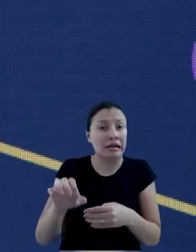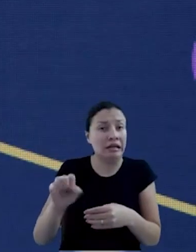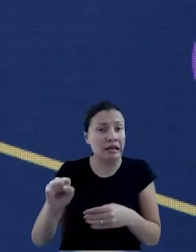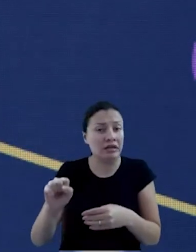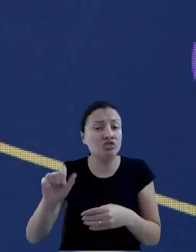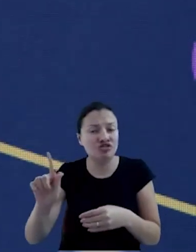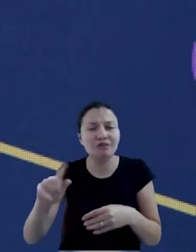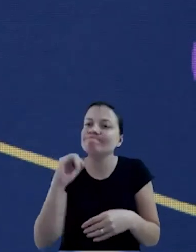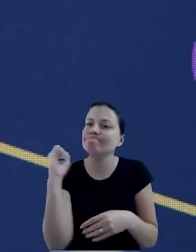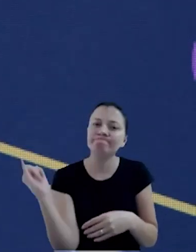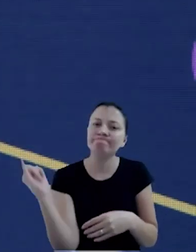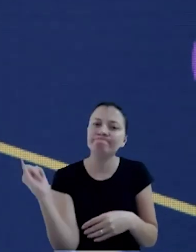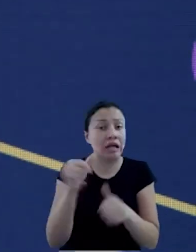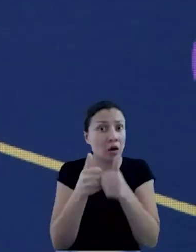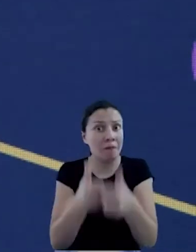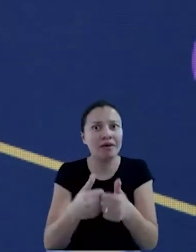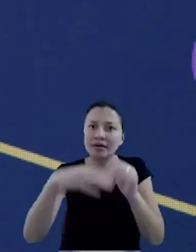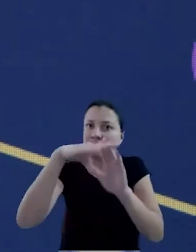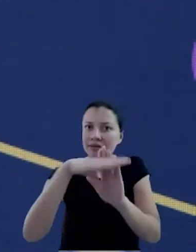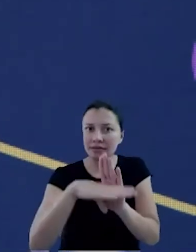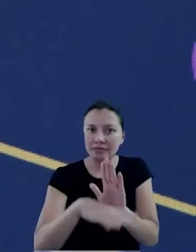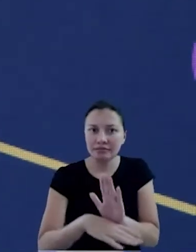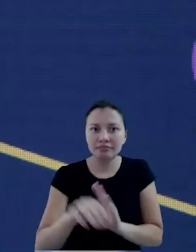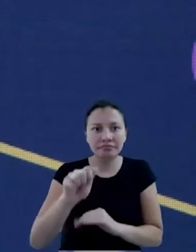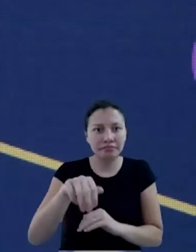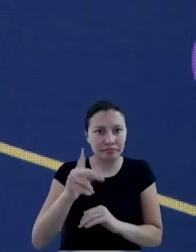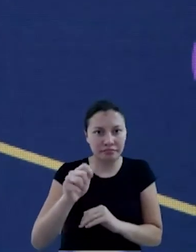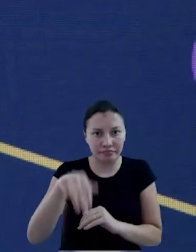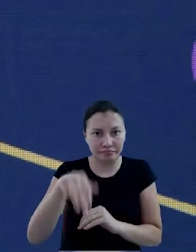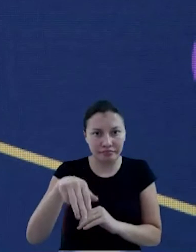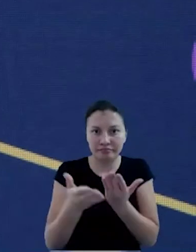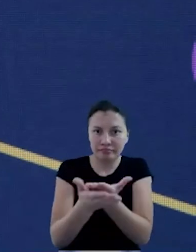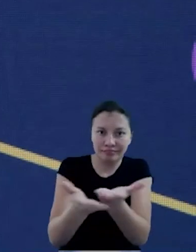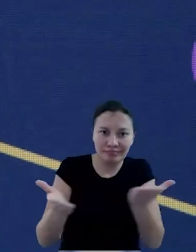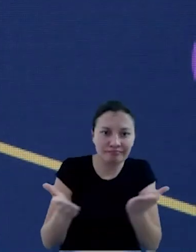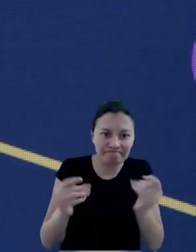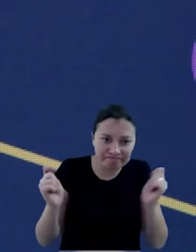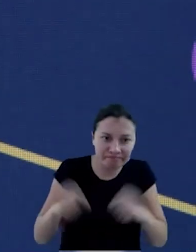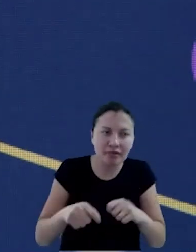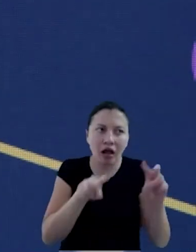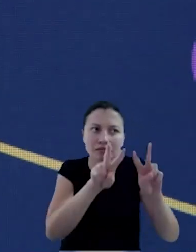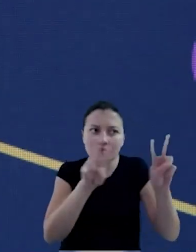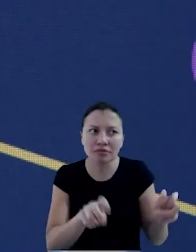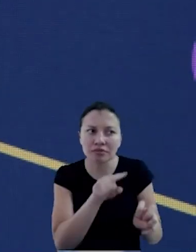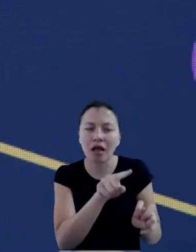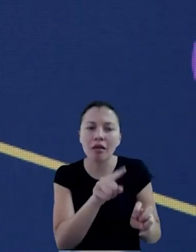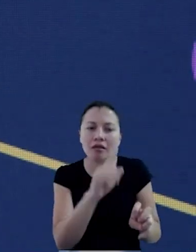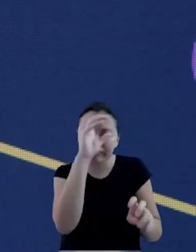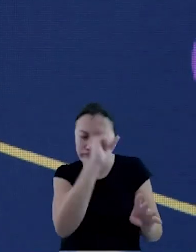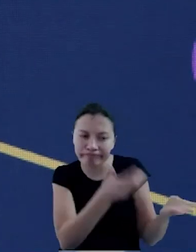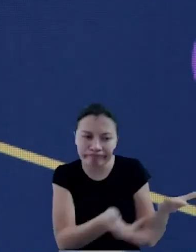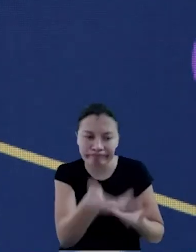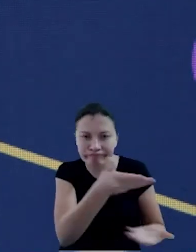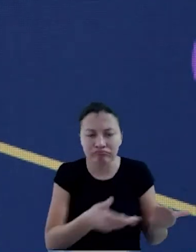Acompanhem a agenda e a programação da Anshan para que vocês possam se envolver, se capacitar no tema, se informar e trocar. Existe muito benchmark